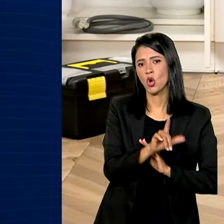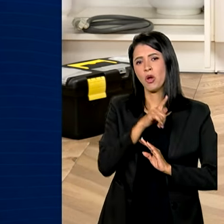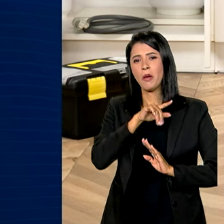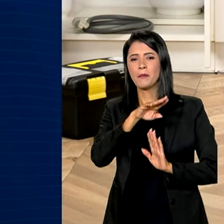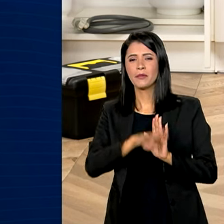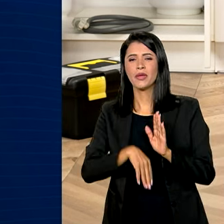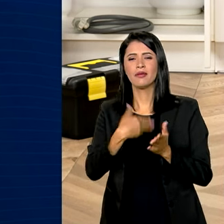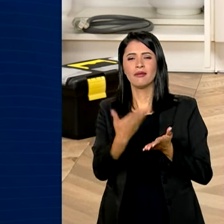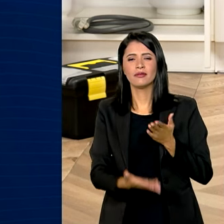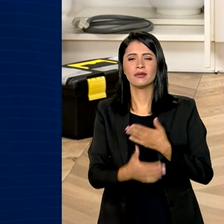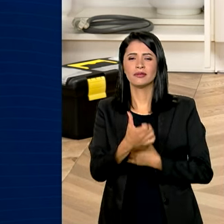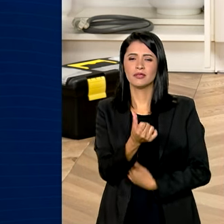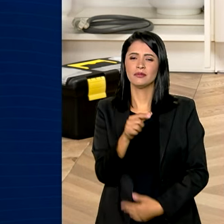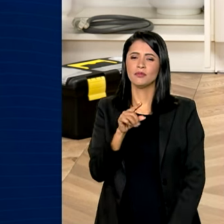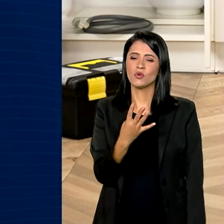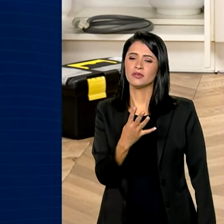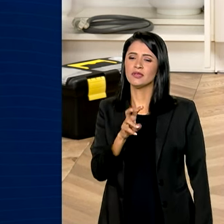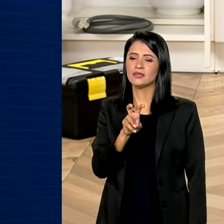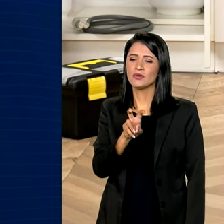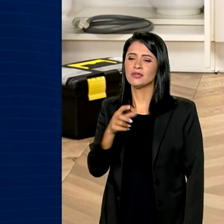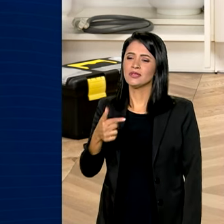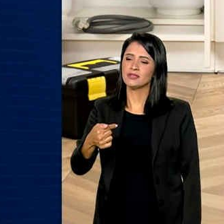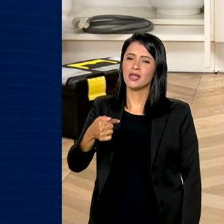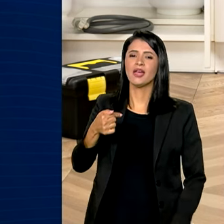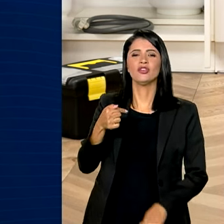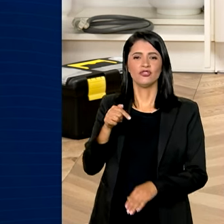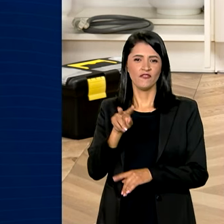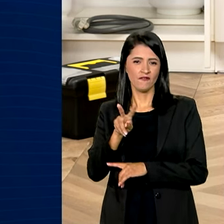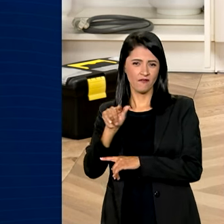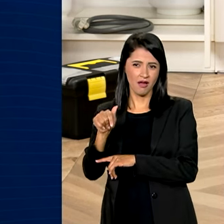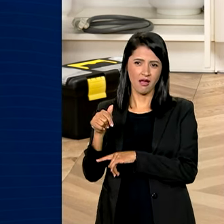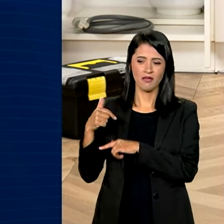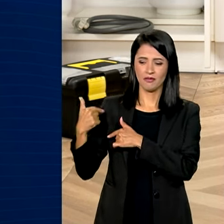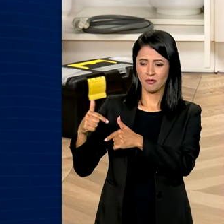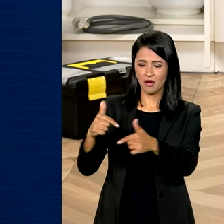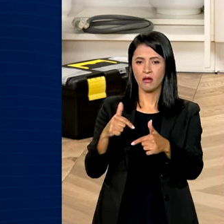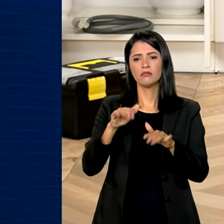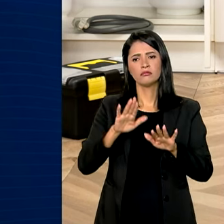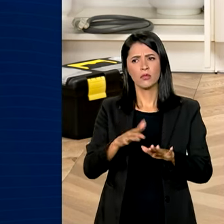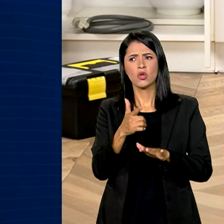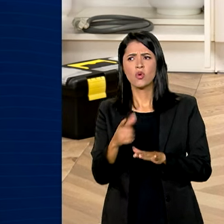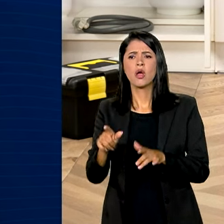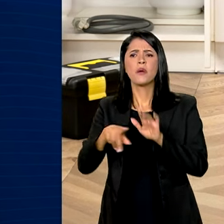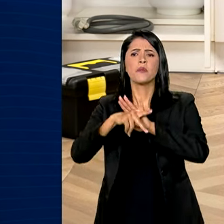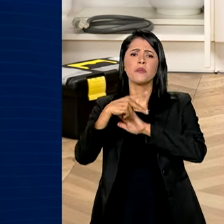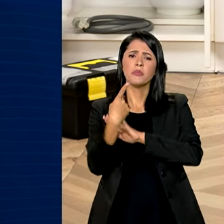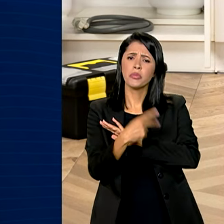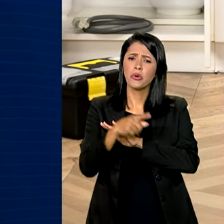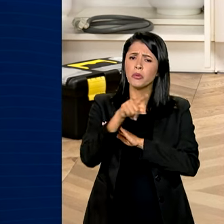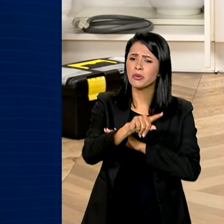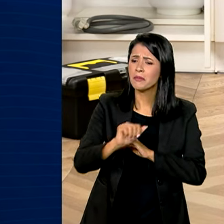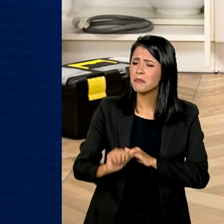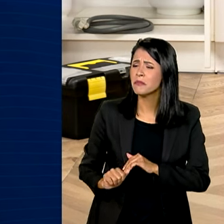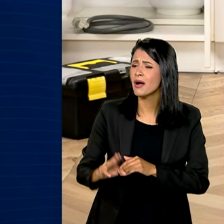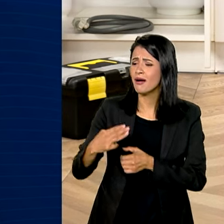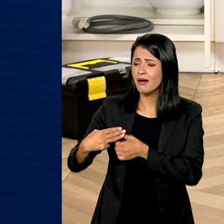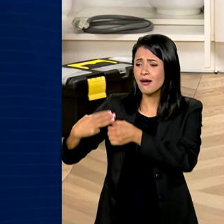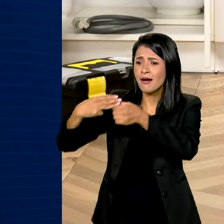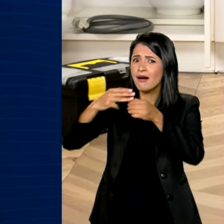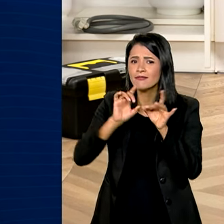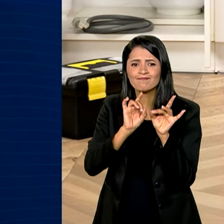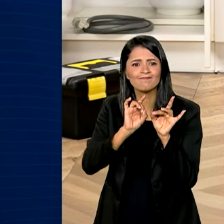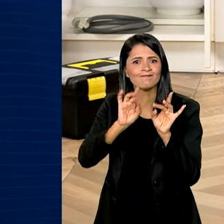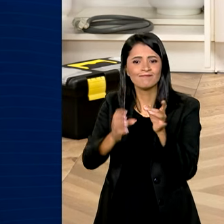perda de 6.457 postos de trabalho. Já as unidades da federação que mais se destacaram na